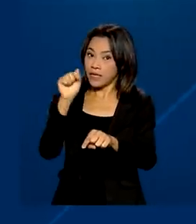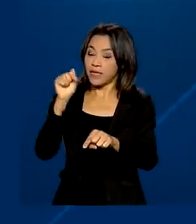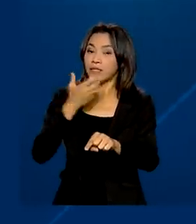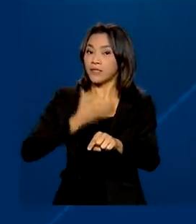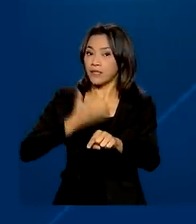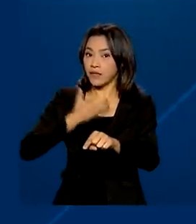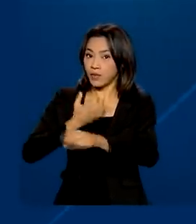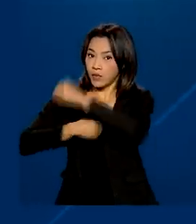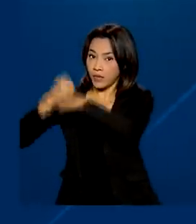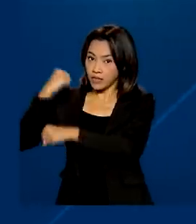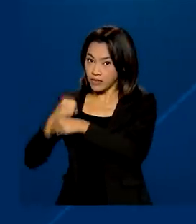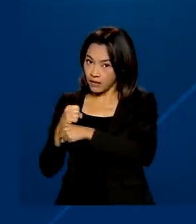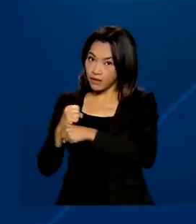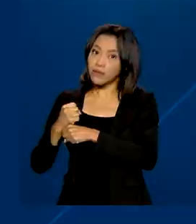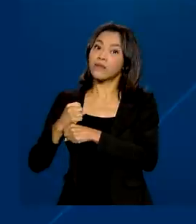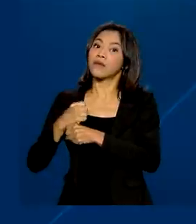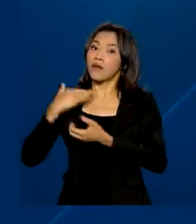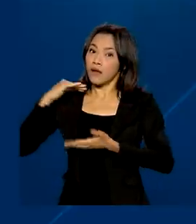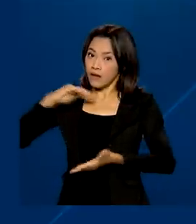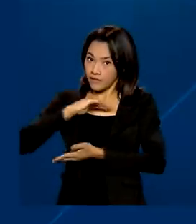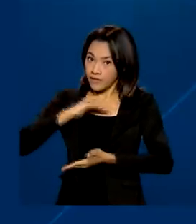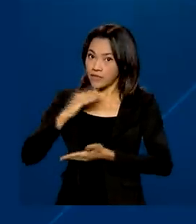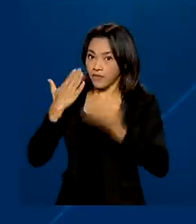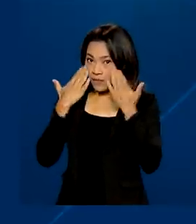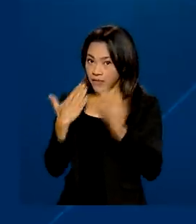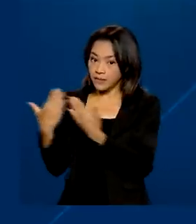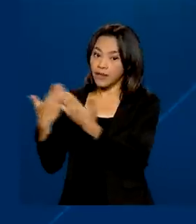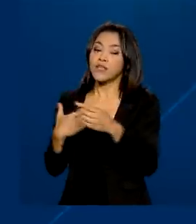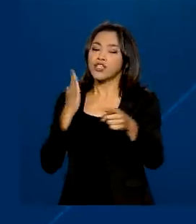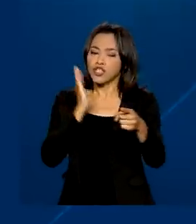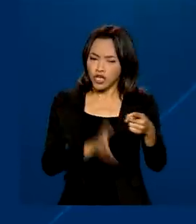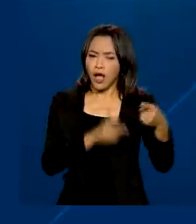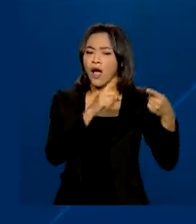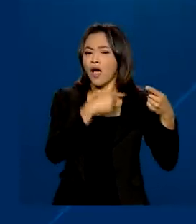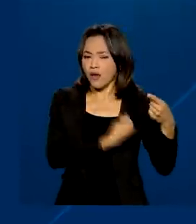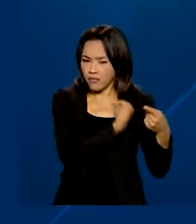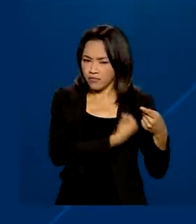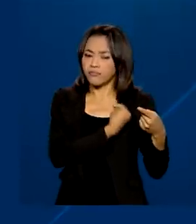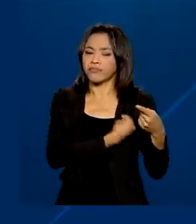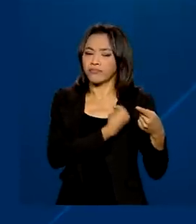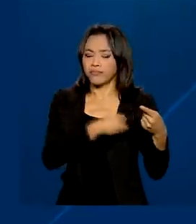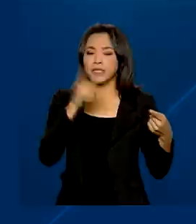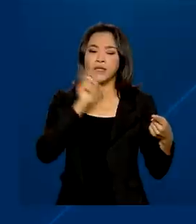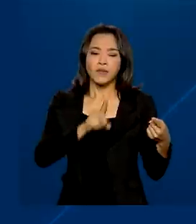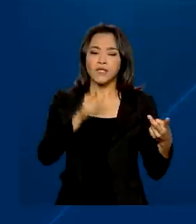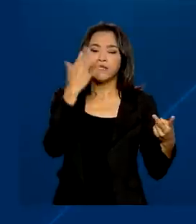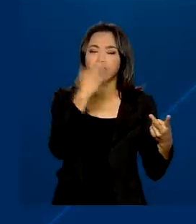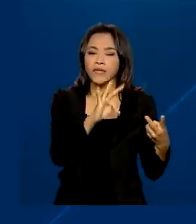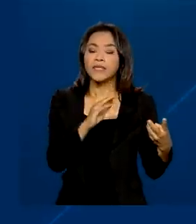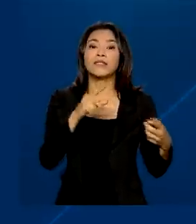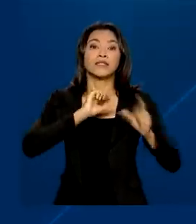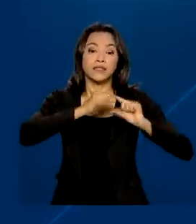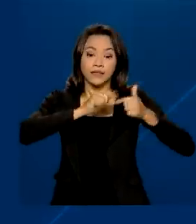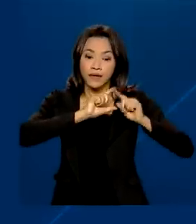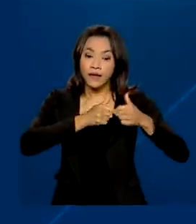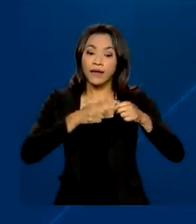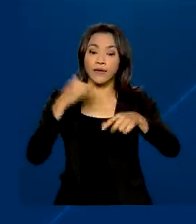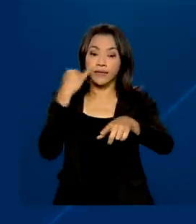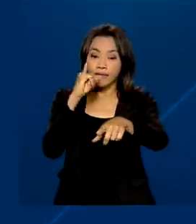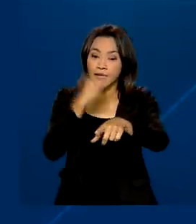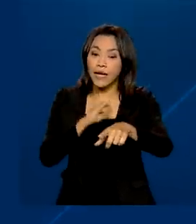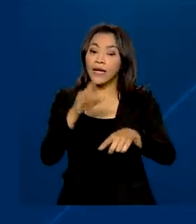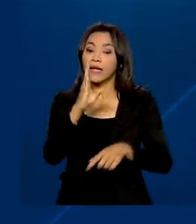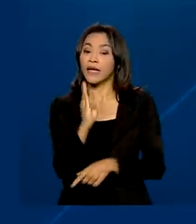Anvisa e já tem autorização em agências reguladoras dos Estados Unidos, França, Israel, Itália,